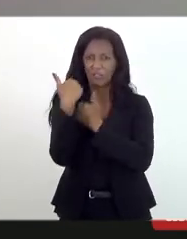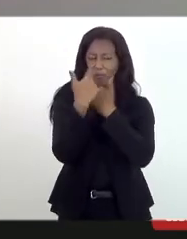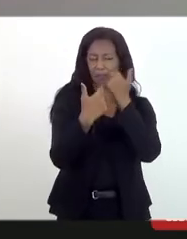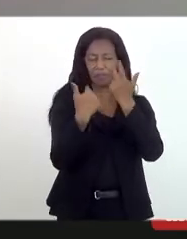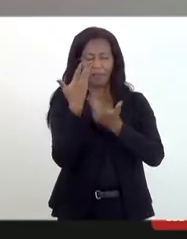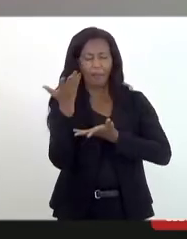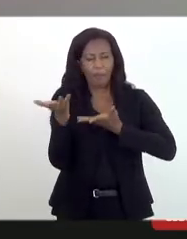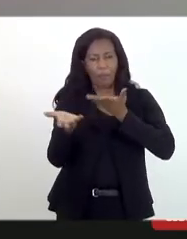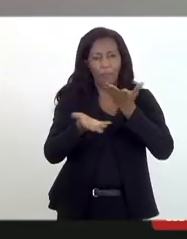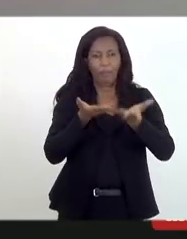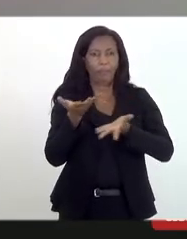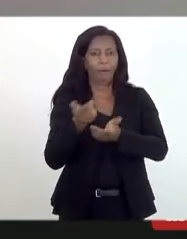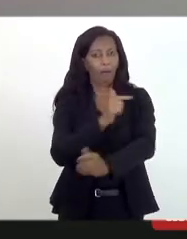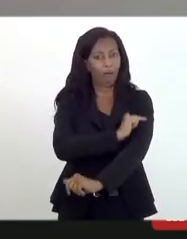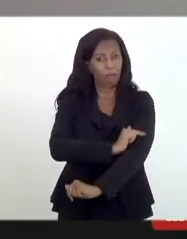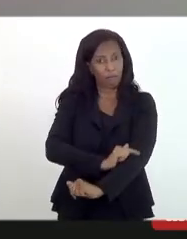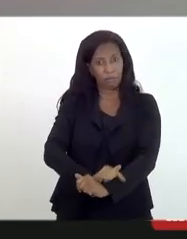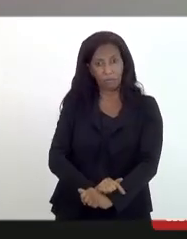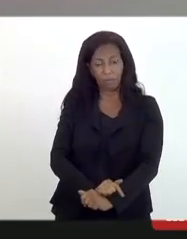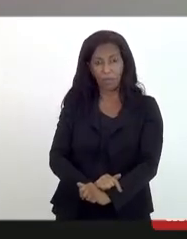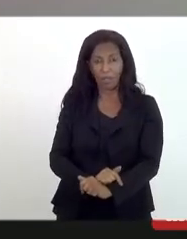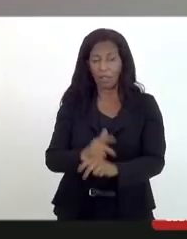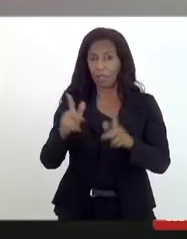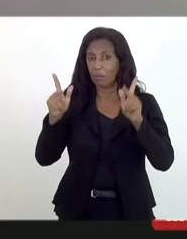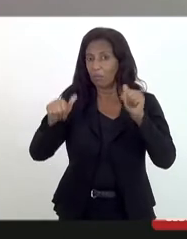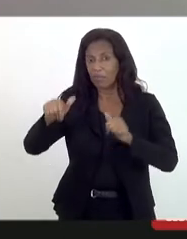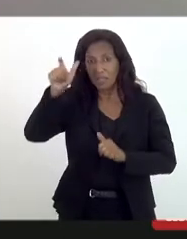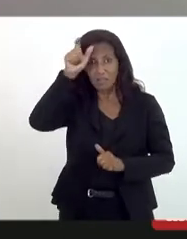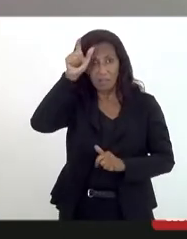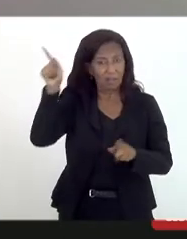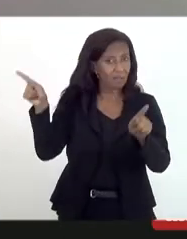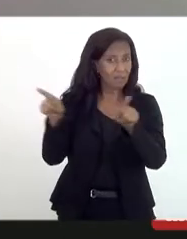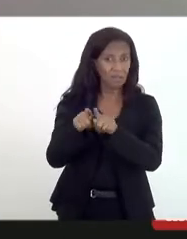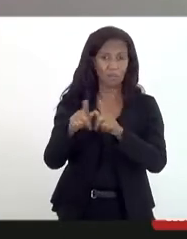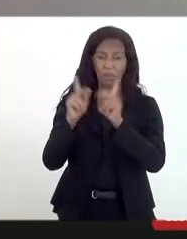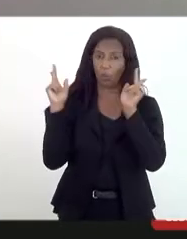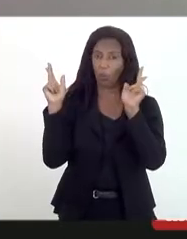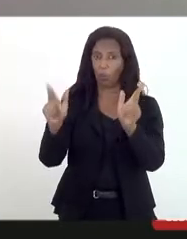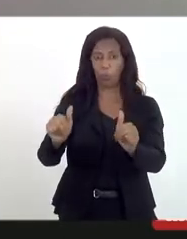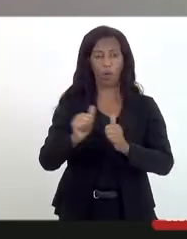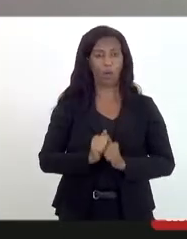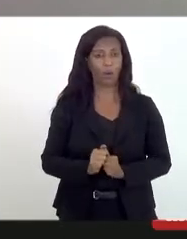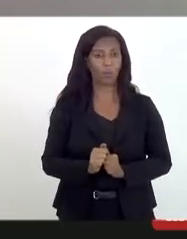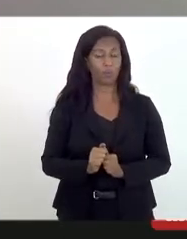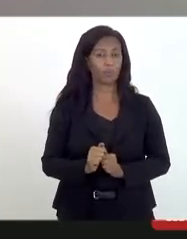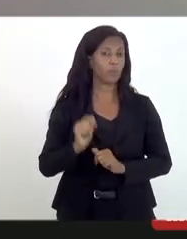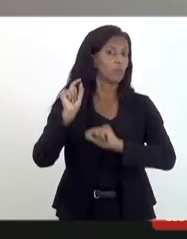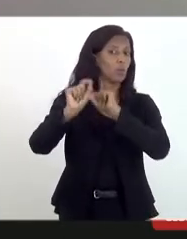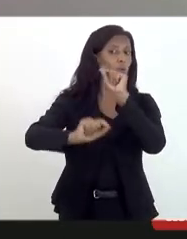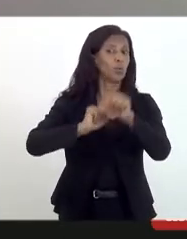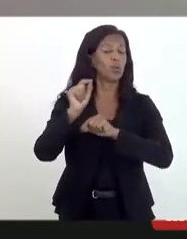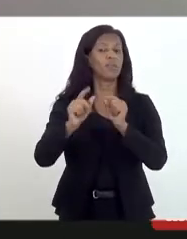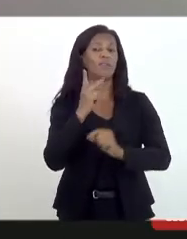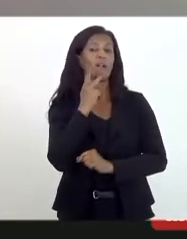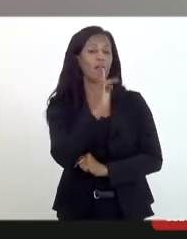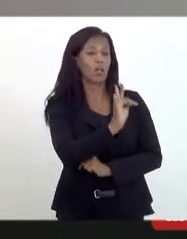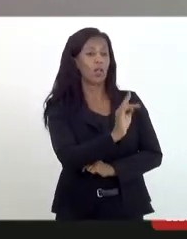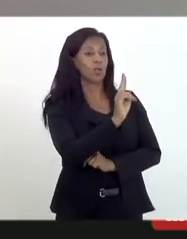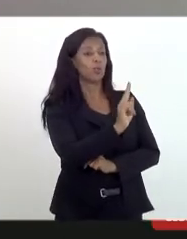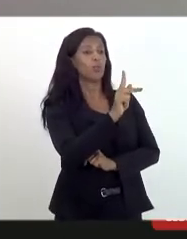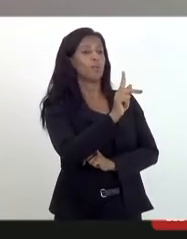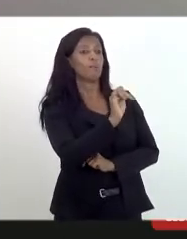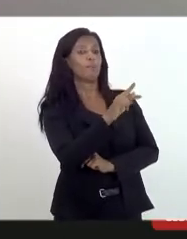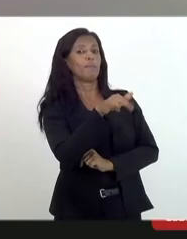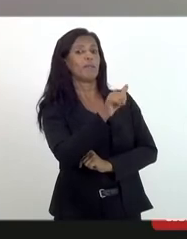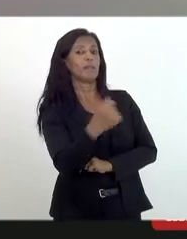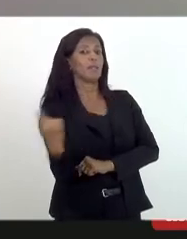que falam mais educadamente, mas a demonização também é a mesma, entendeu? A questão do Subirani, a condenação